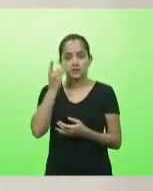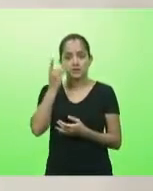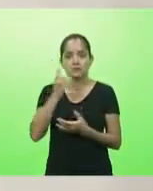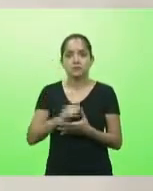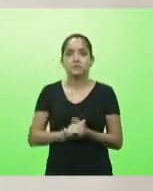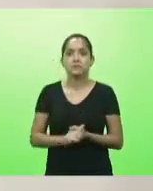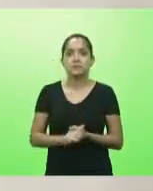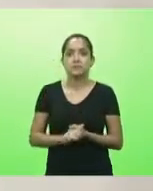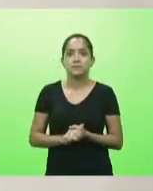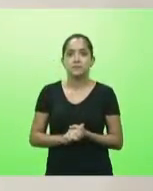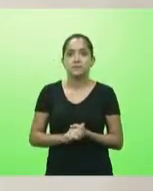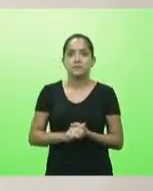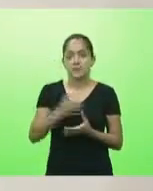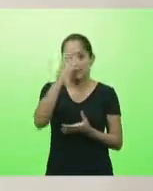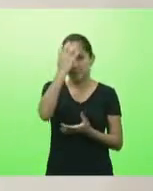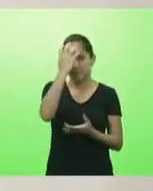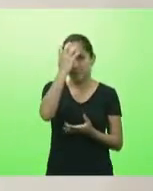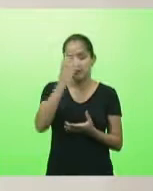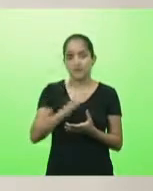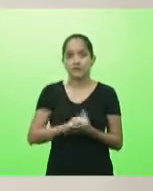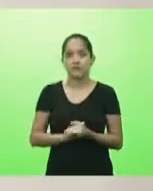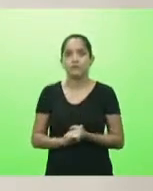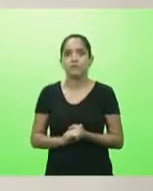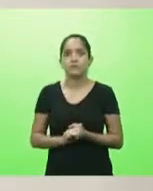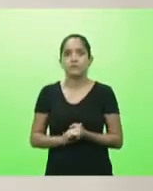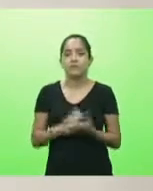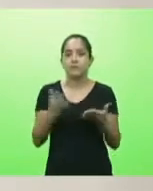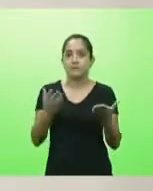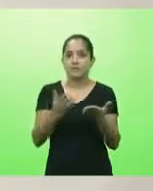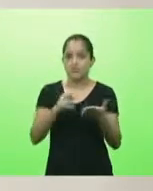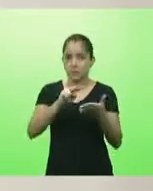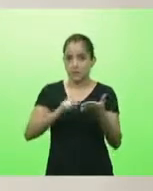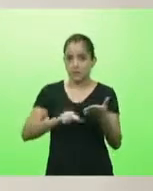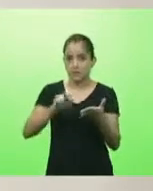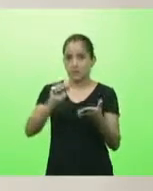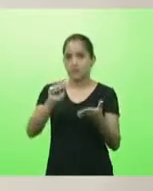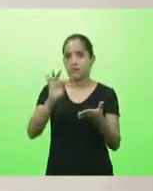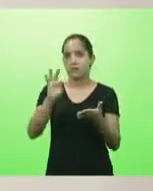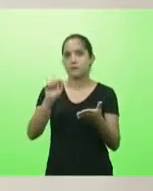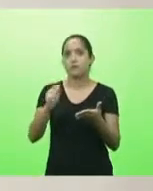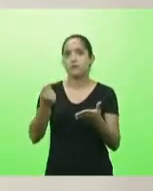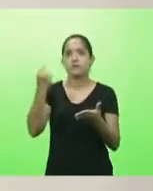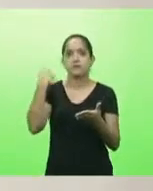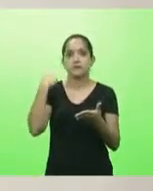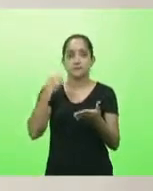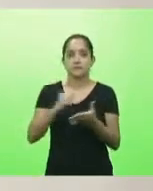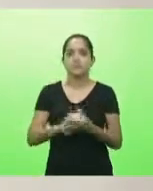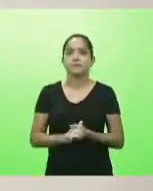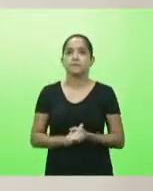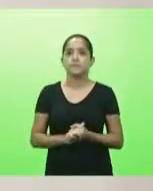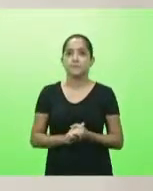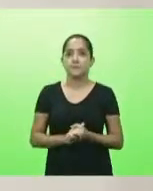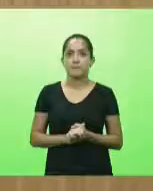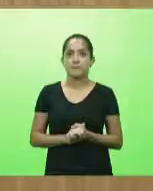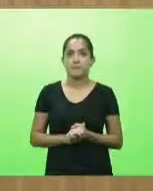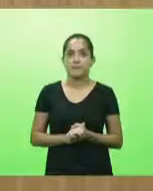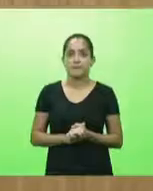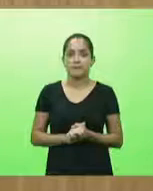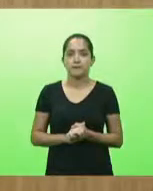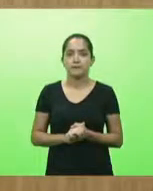Ismael Blumenau-Ensp, para que proceda a leitura da ata da sessão anterior.